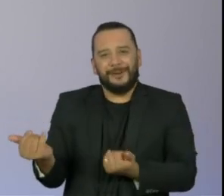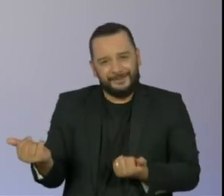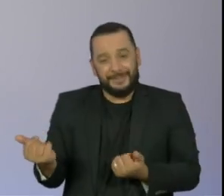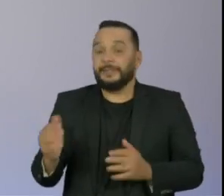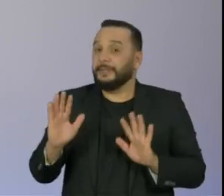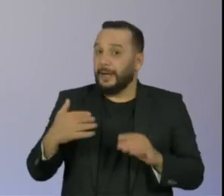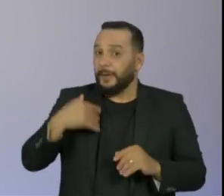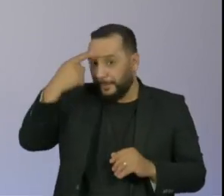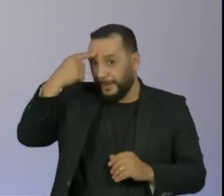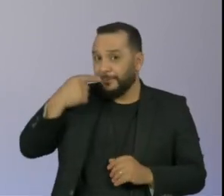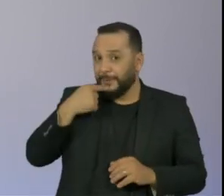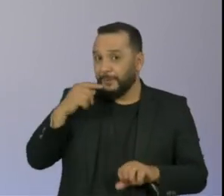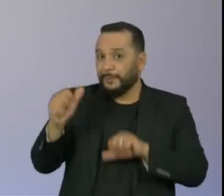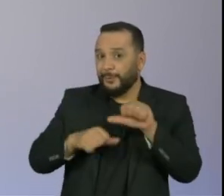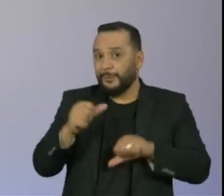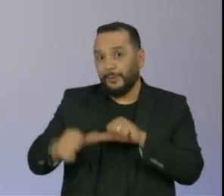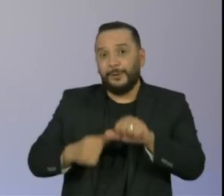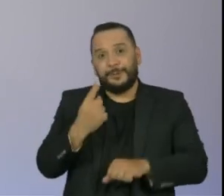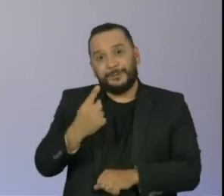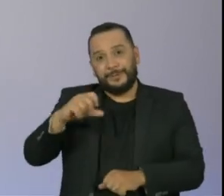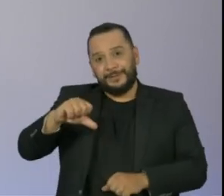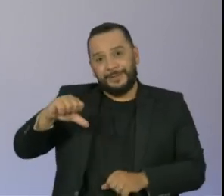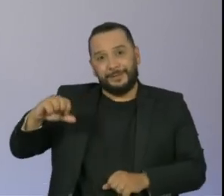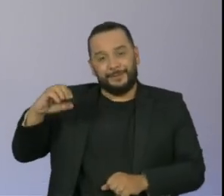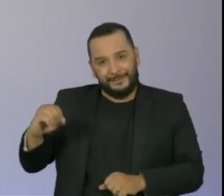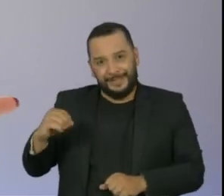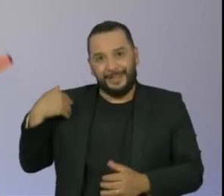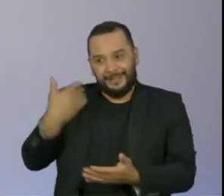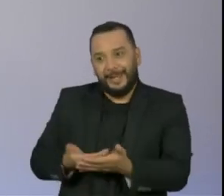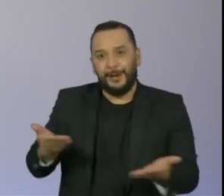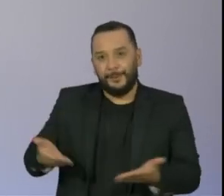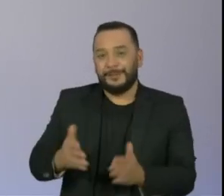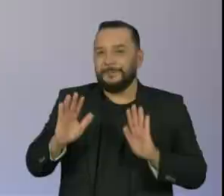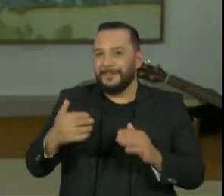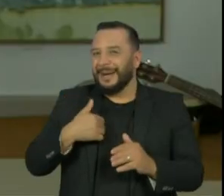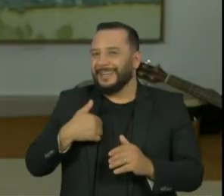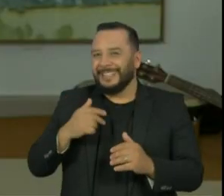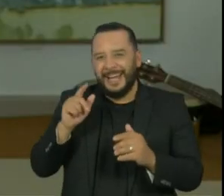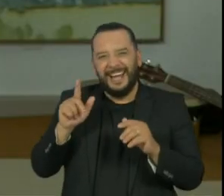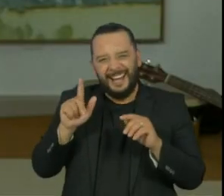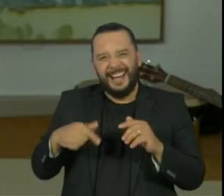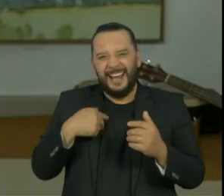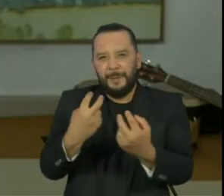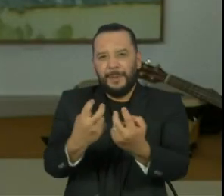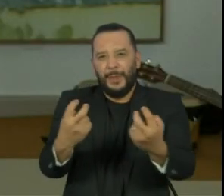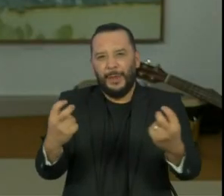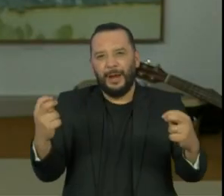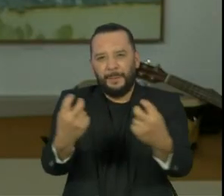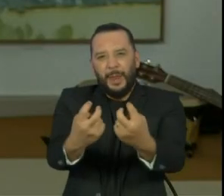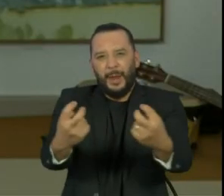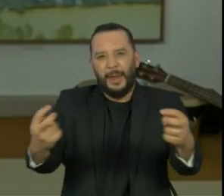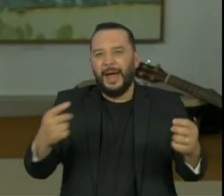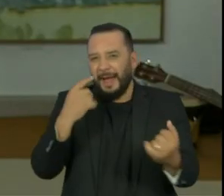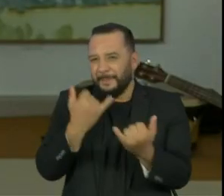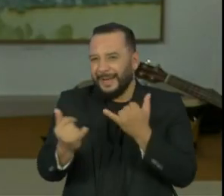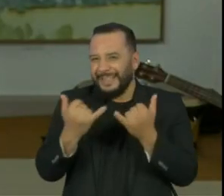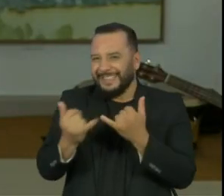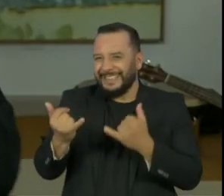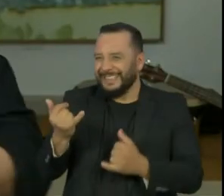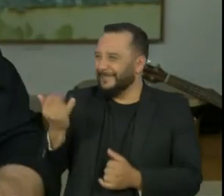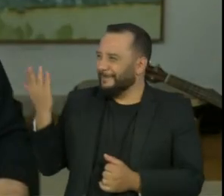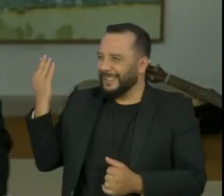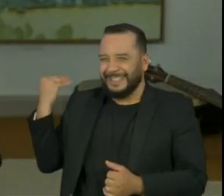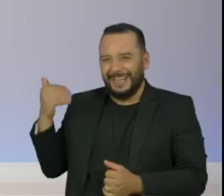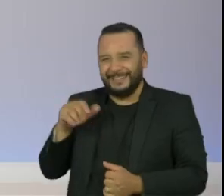muito dos anos 90 para cá. E, no entanto, aquela figura da plateia, ela é muito parecida com o que eu me lembro já do SBT.